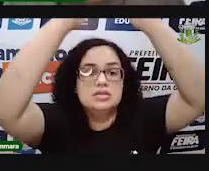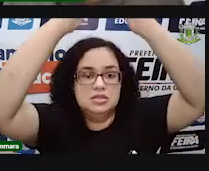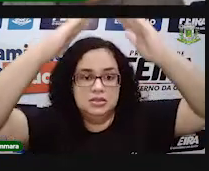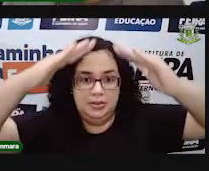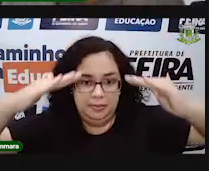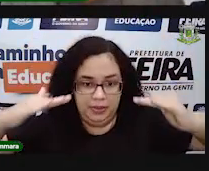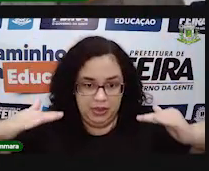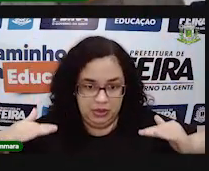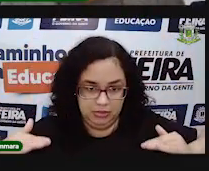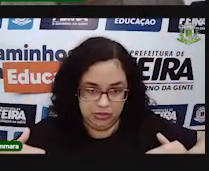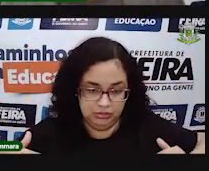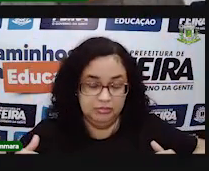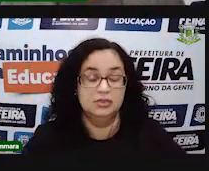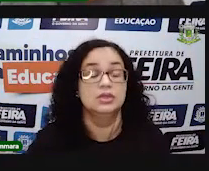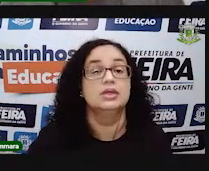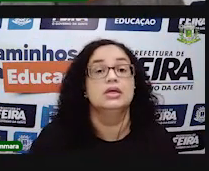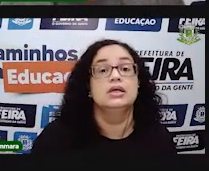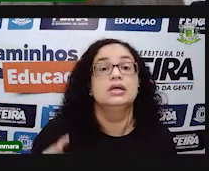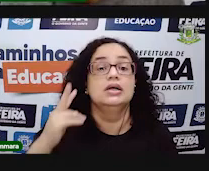nessa aula